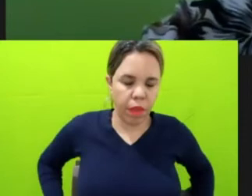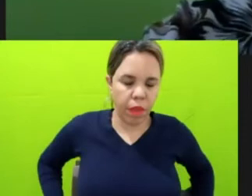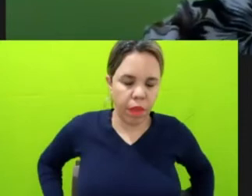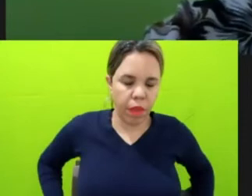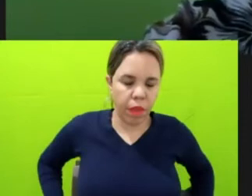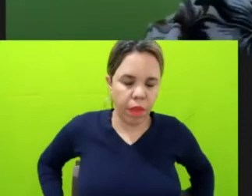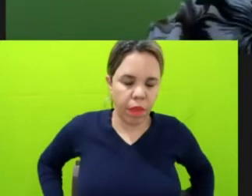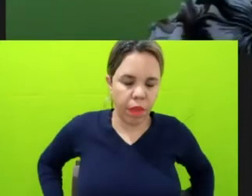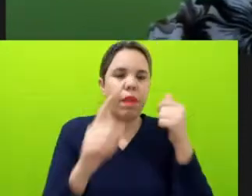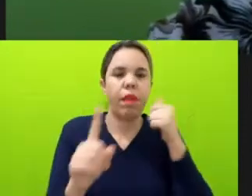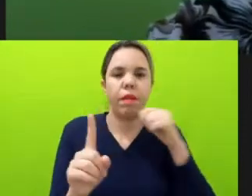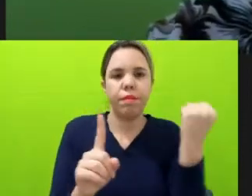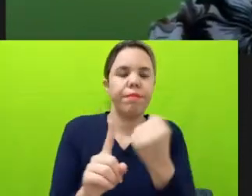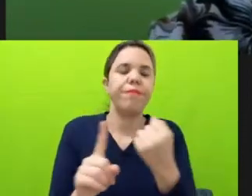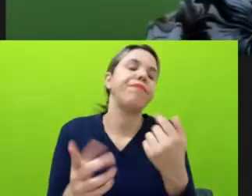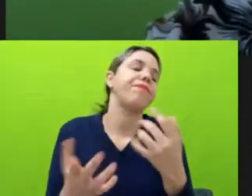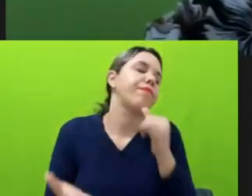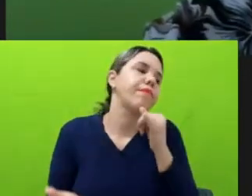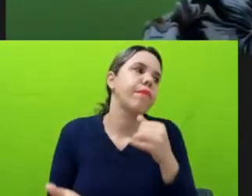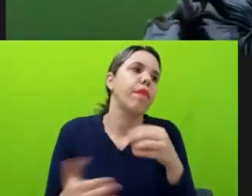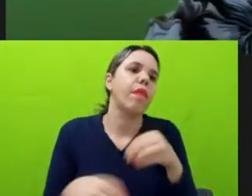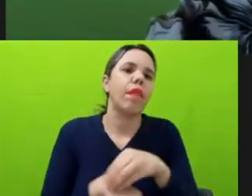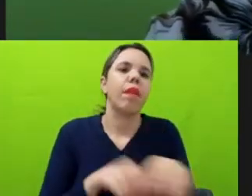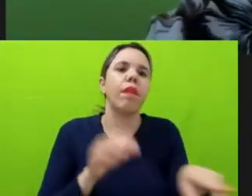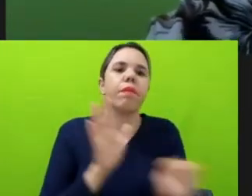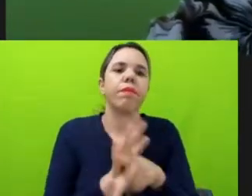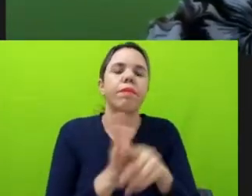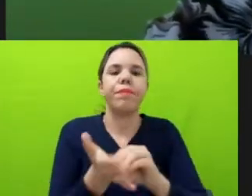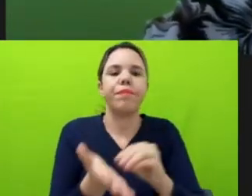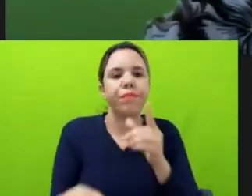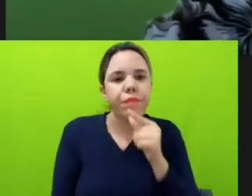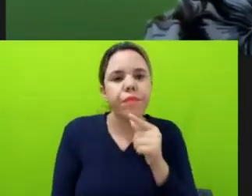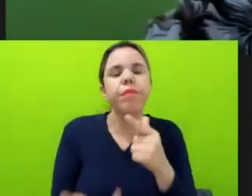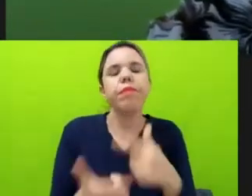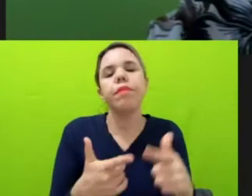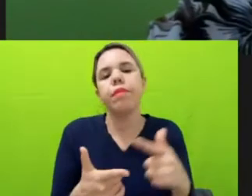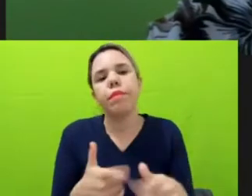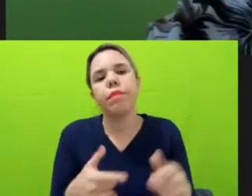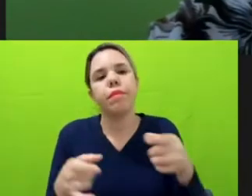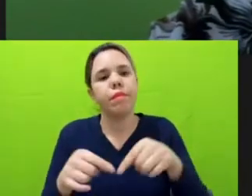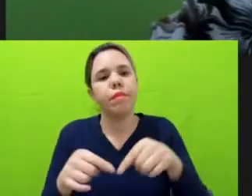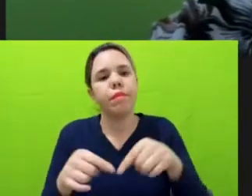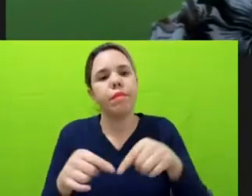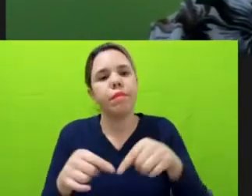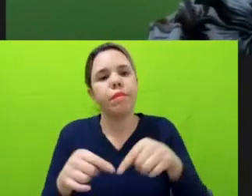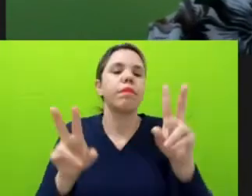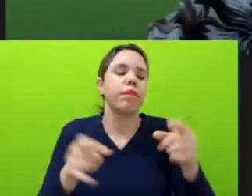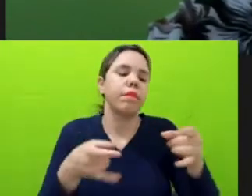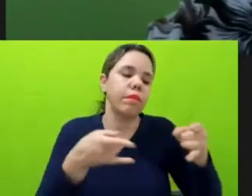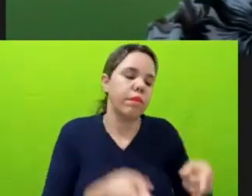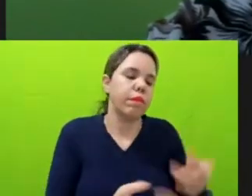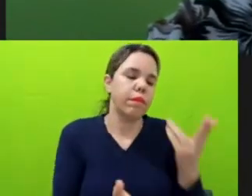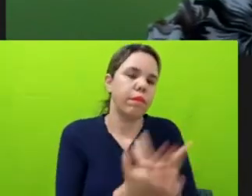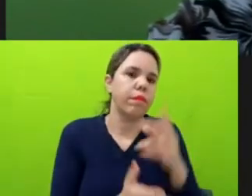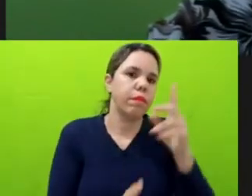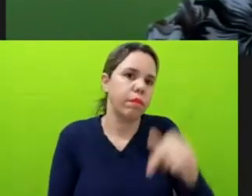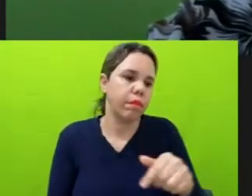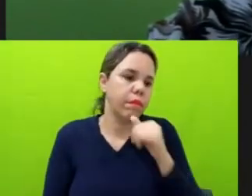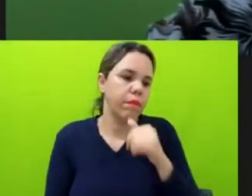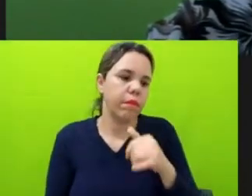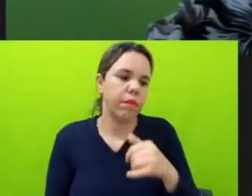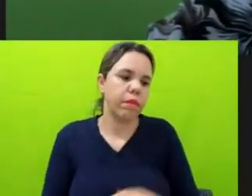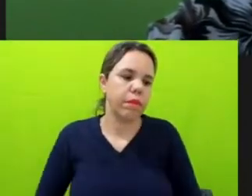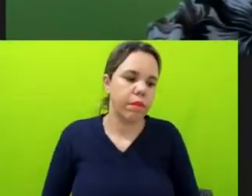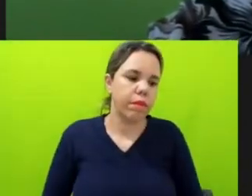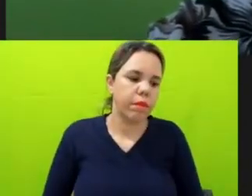do abastecimento da água, né, dos leitos da Covid, né, isso, enfim, na verdade, acho que o que vai delineando é que